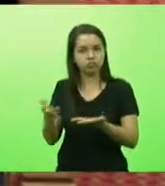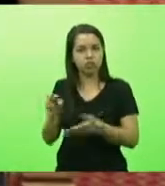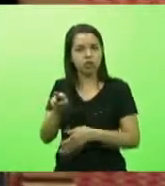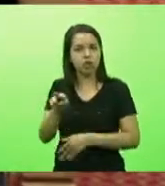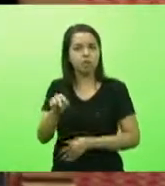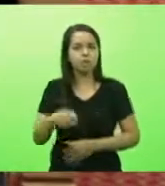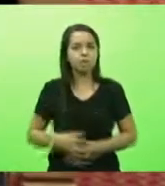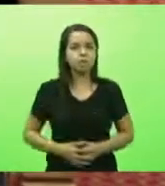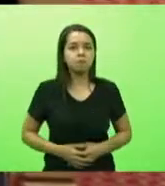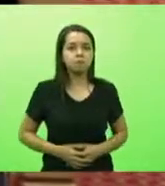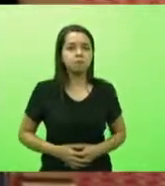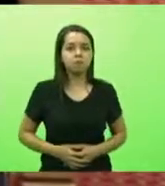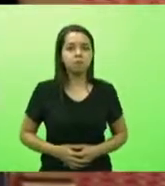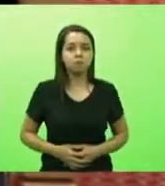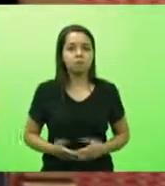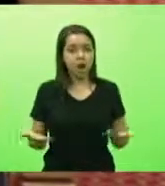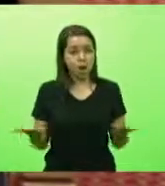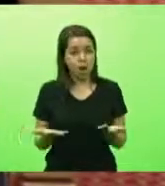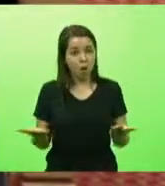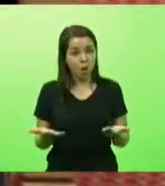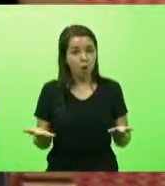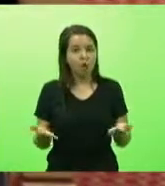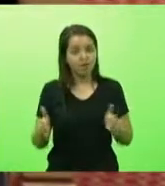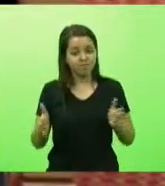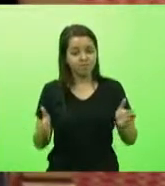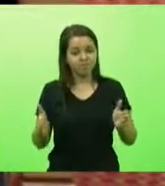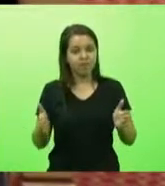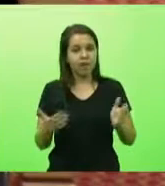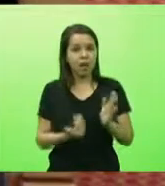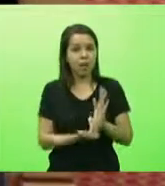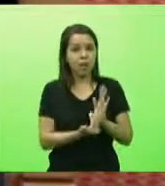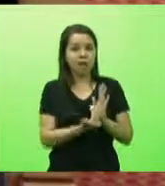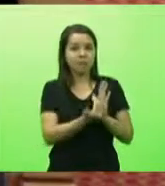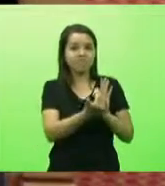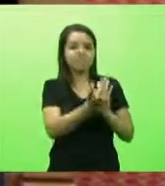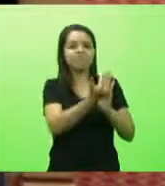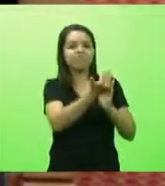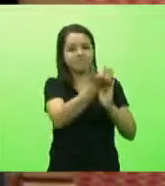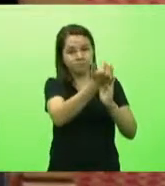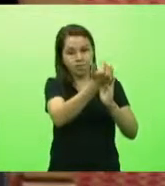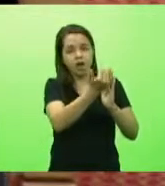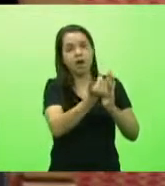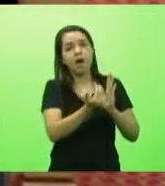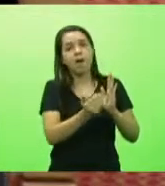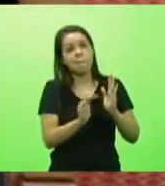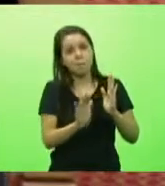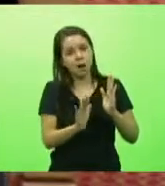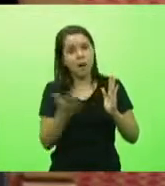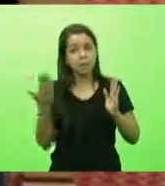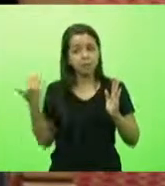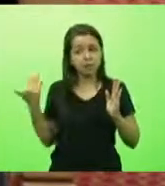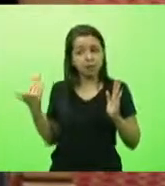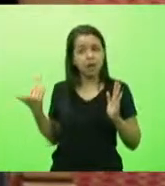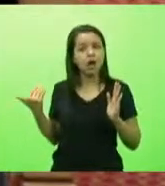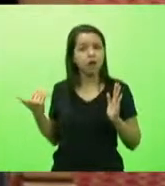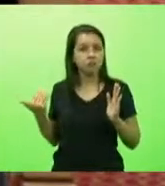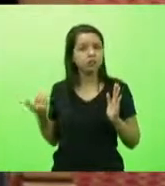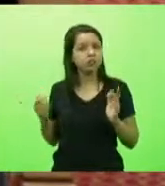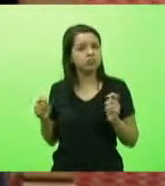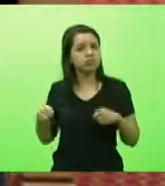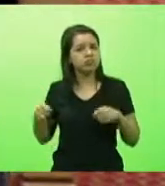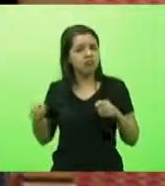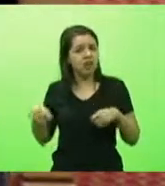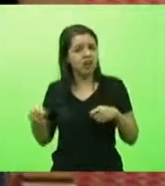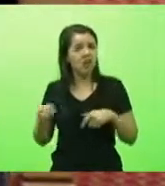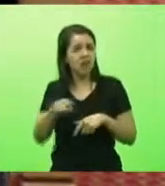nós estamos num aumento de casos aí de gravidade, mas teve momentos anteriores que poderiam estar